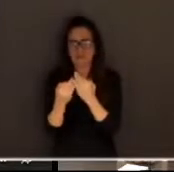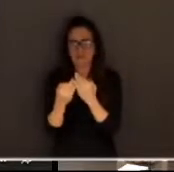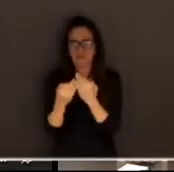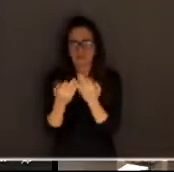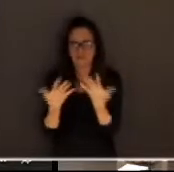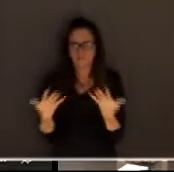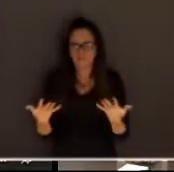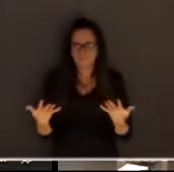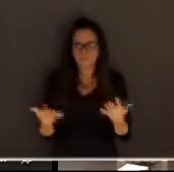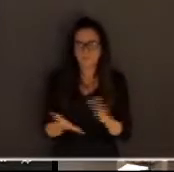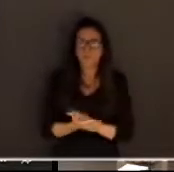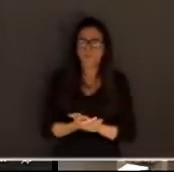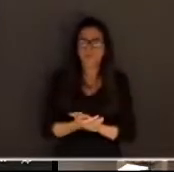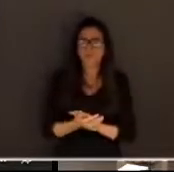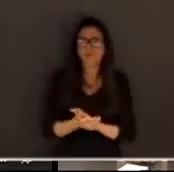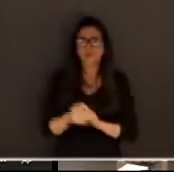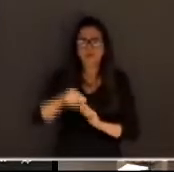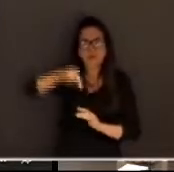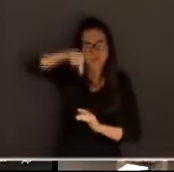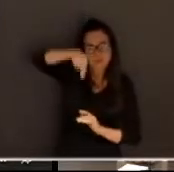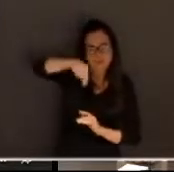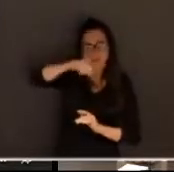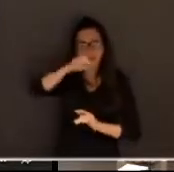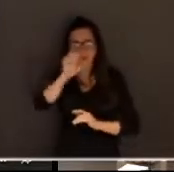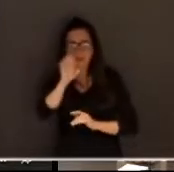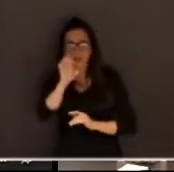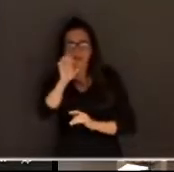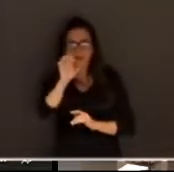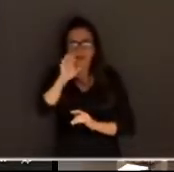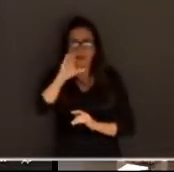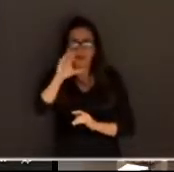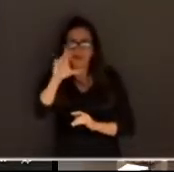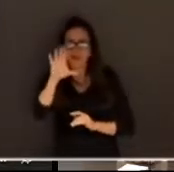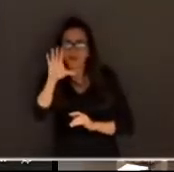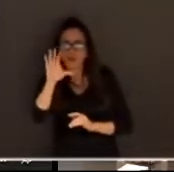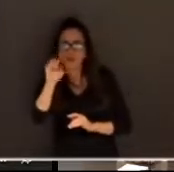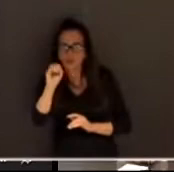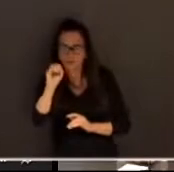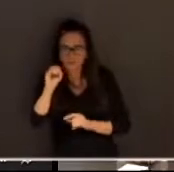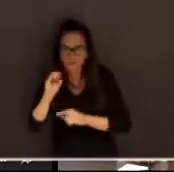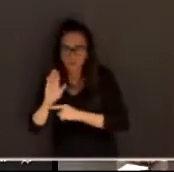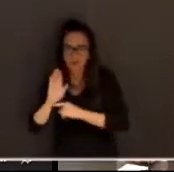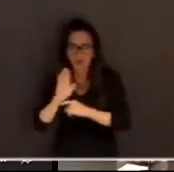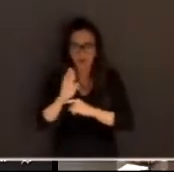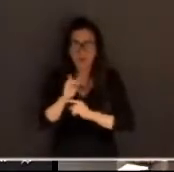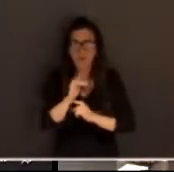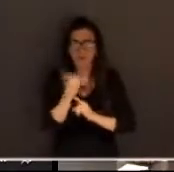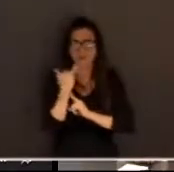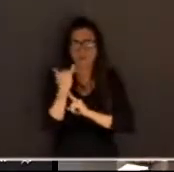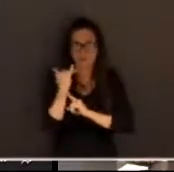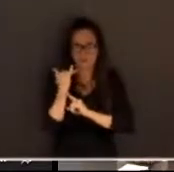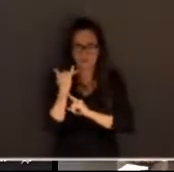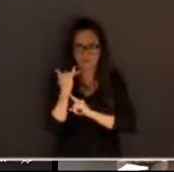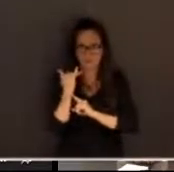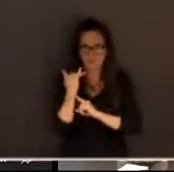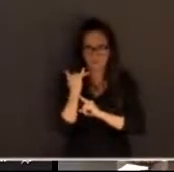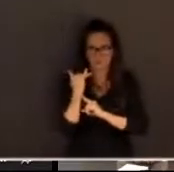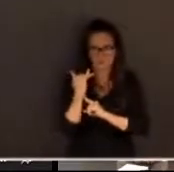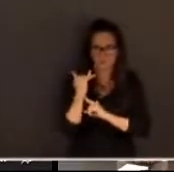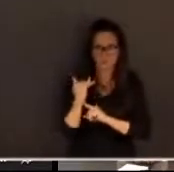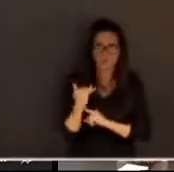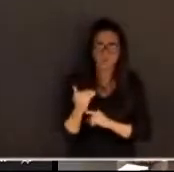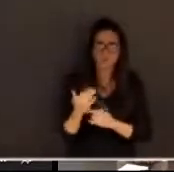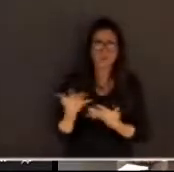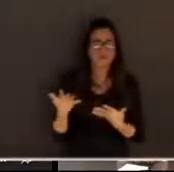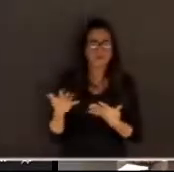uma espécie de necro hemenêutica e nós não podemos ser condescendentes com essa espécie